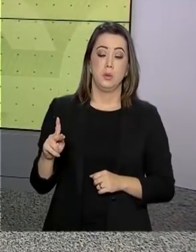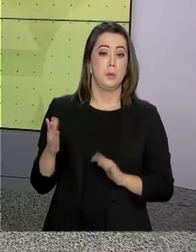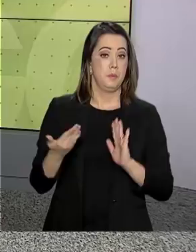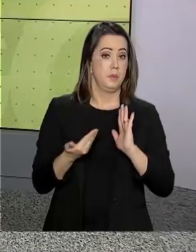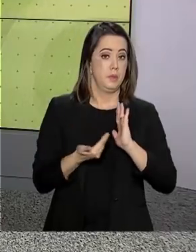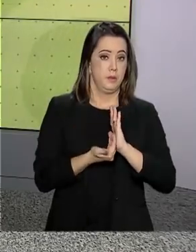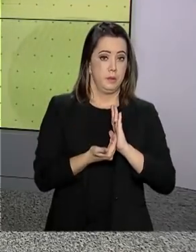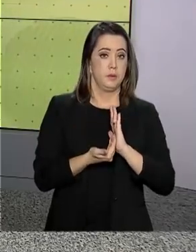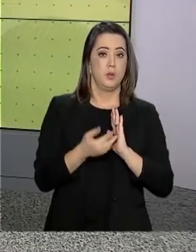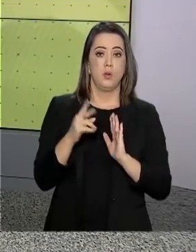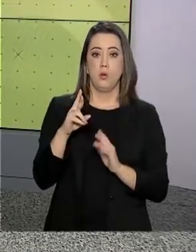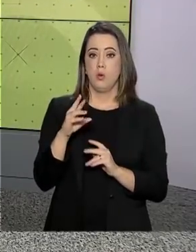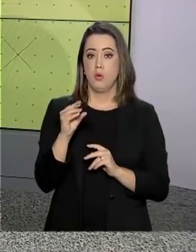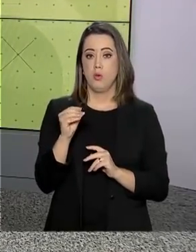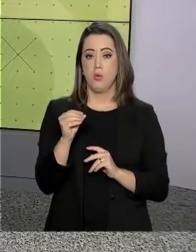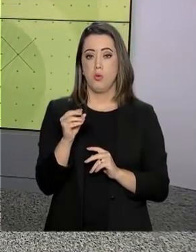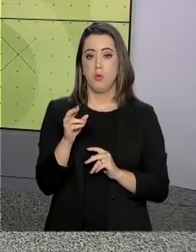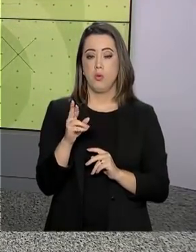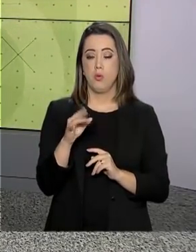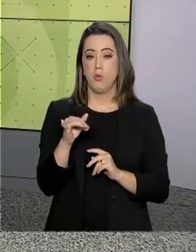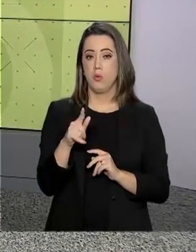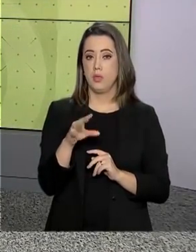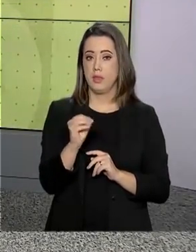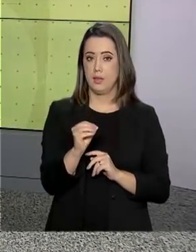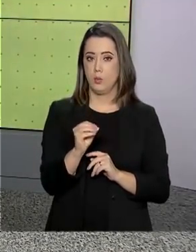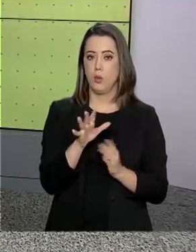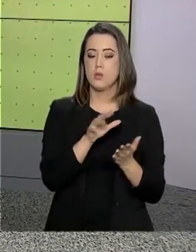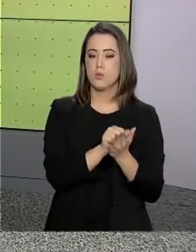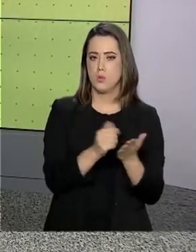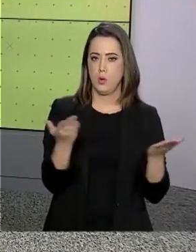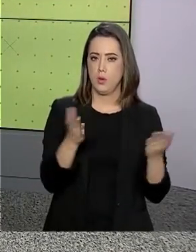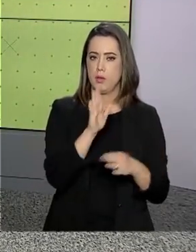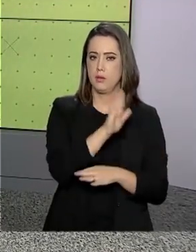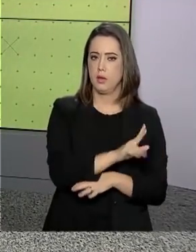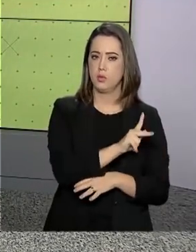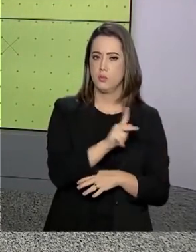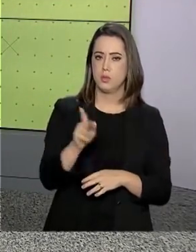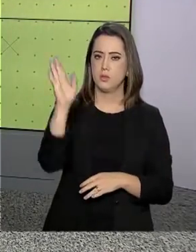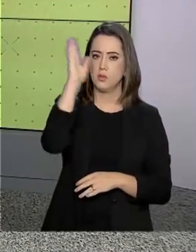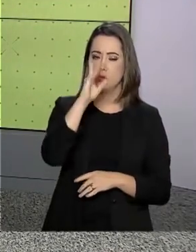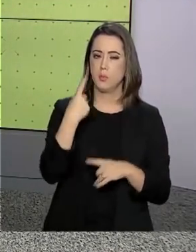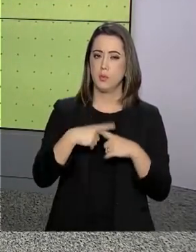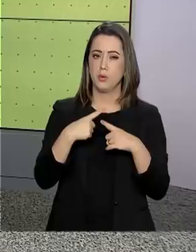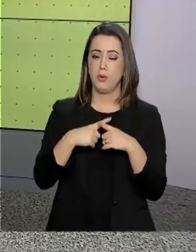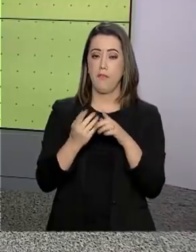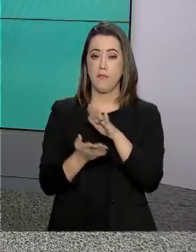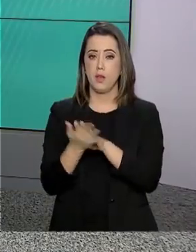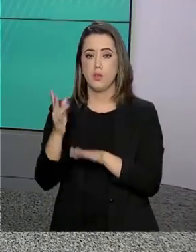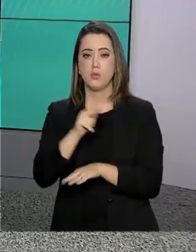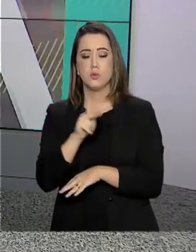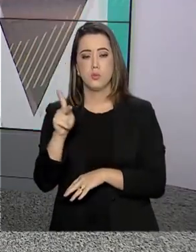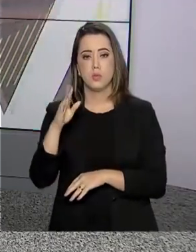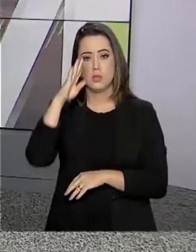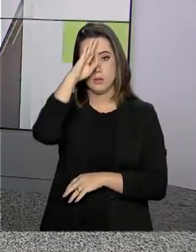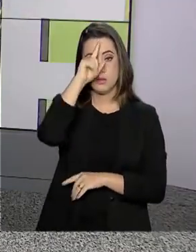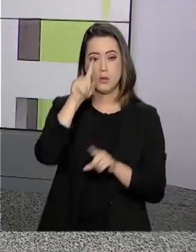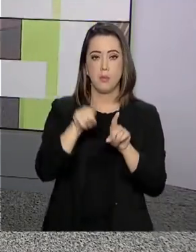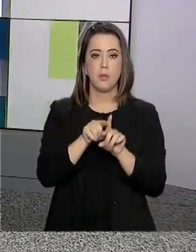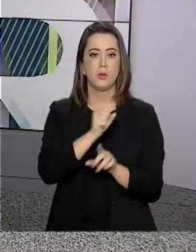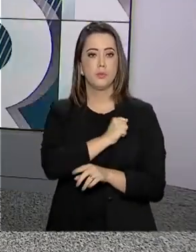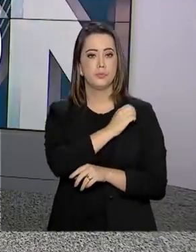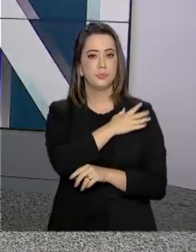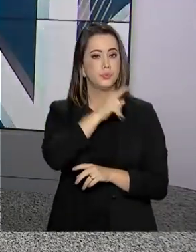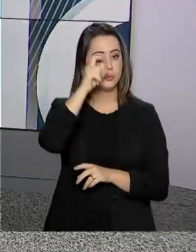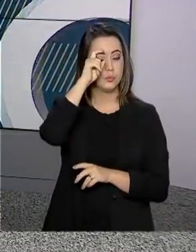Deputados, Rodrigo Maia, assumiu agora à tarde a presidência da República, por causa das viagens de Jair Bolsonaro e do vice Hamilton